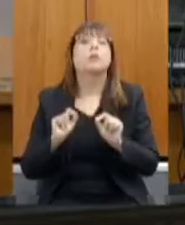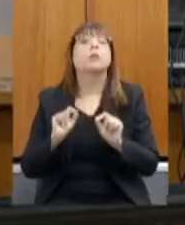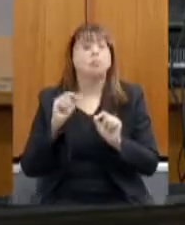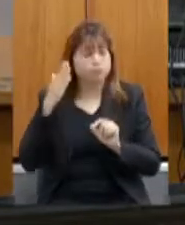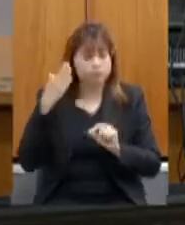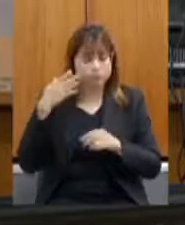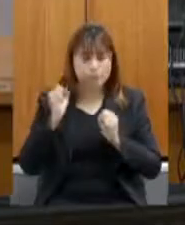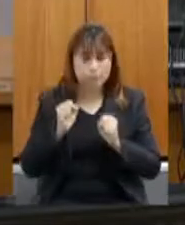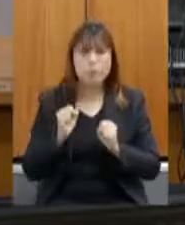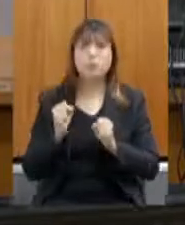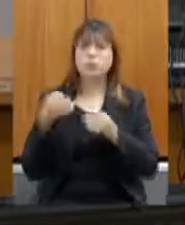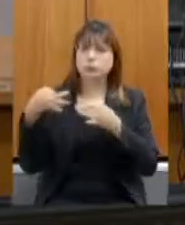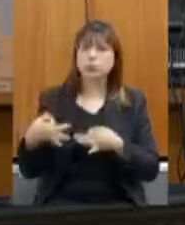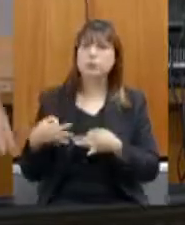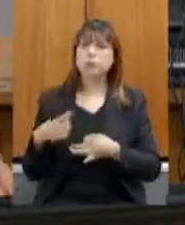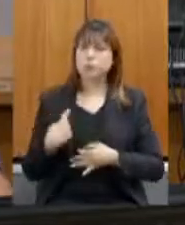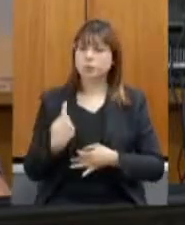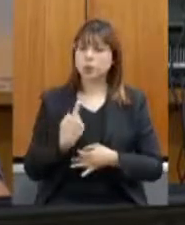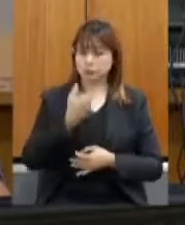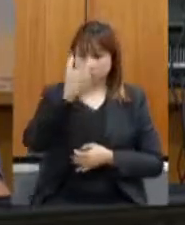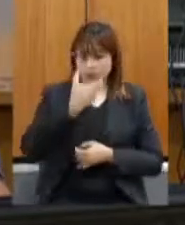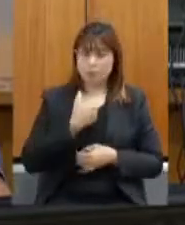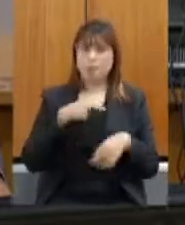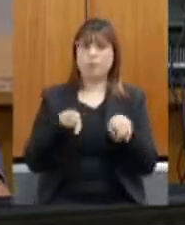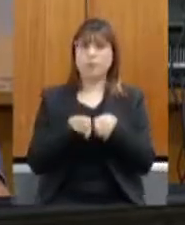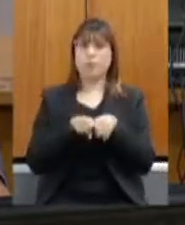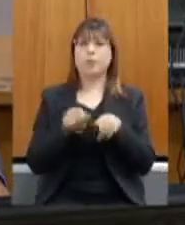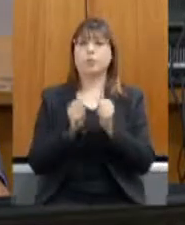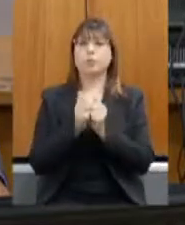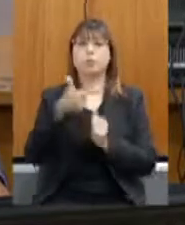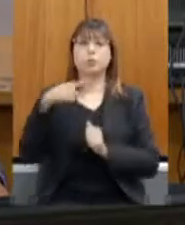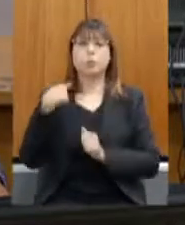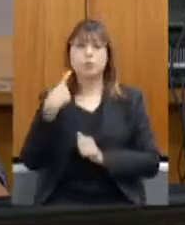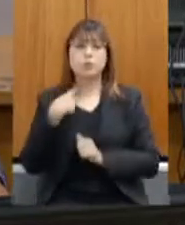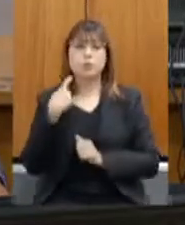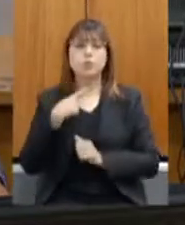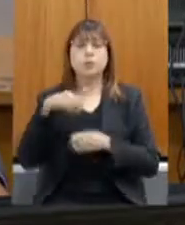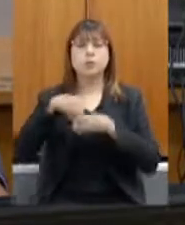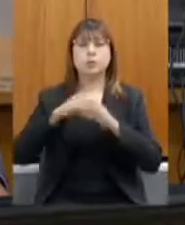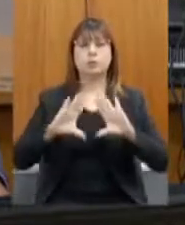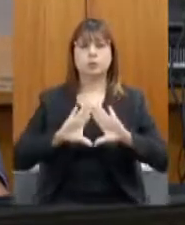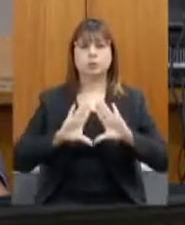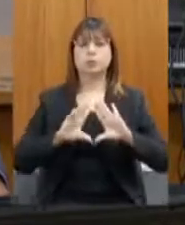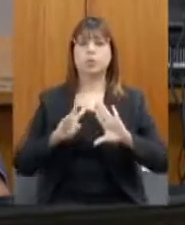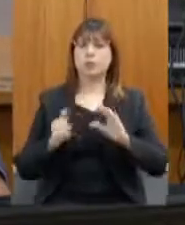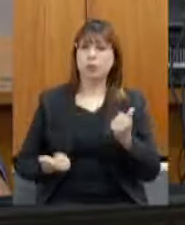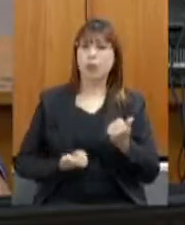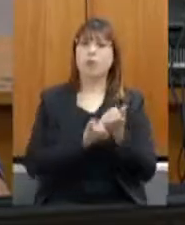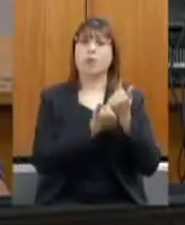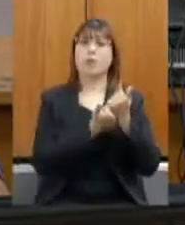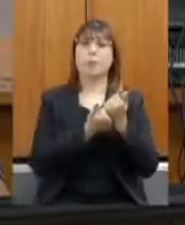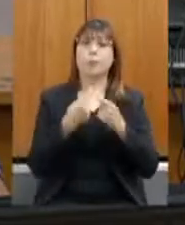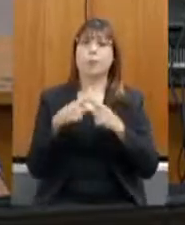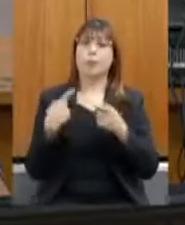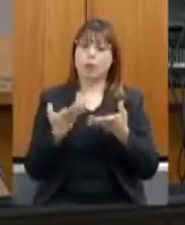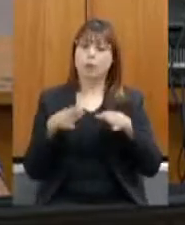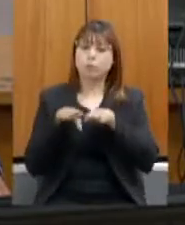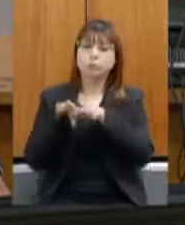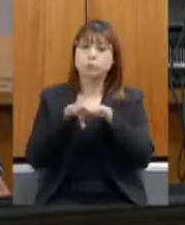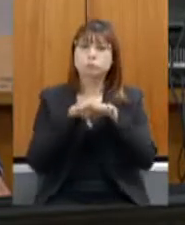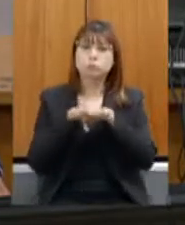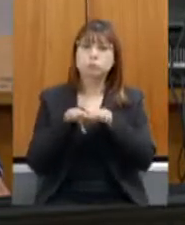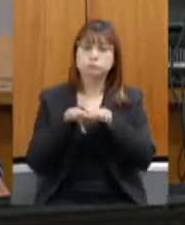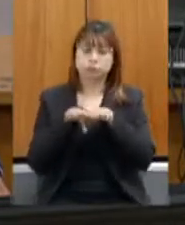parlamentar, da comissão, de todos e todas os deputados dessa casa, porque o que nós queremos é uma equidade. Nós não queremos